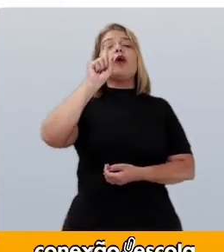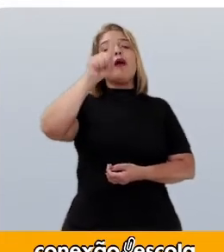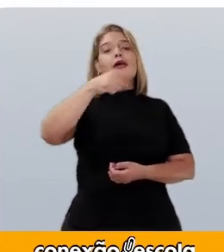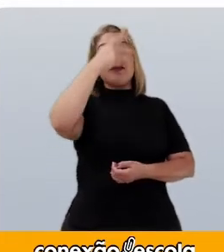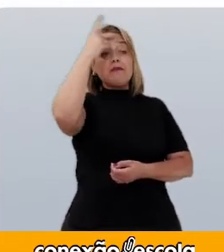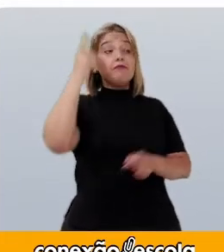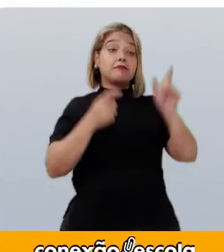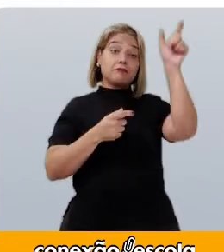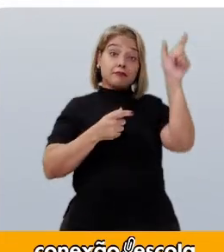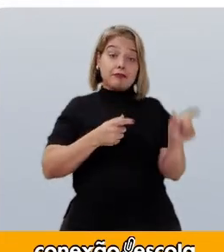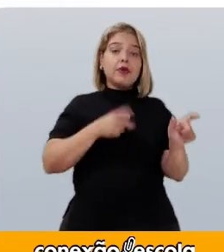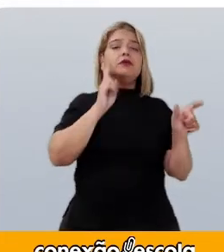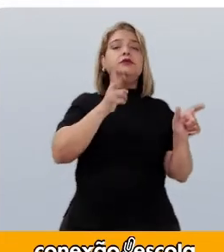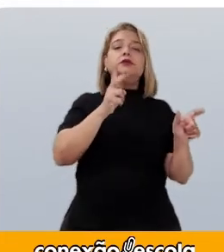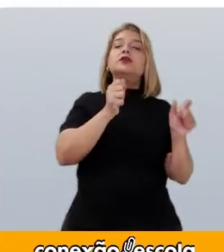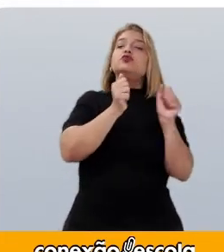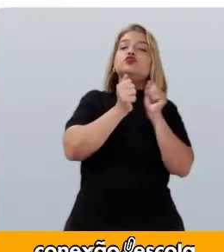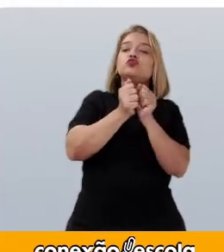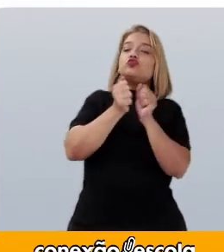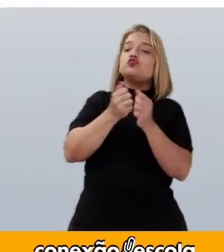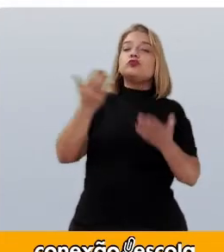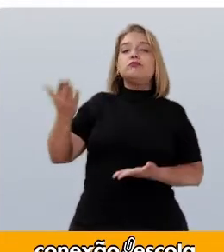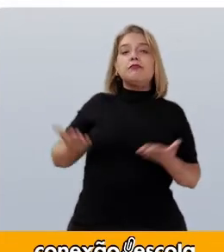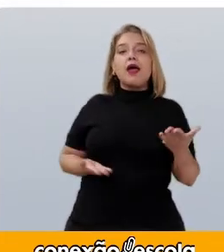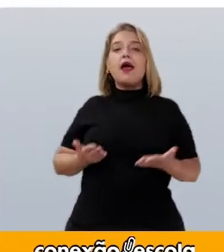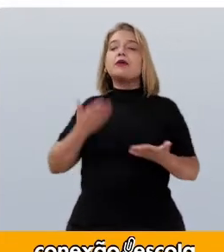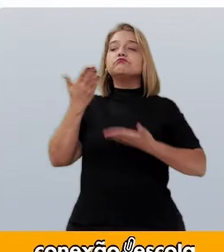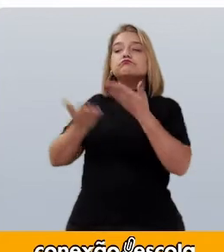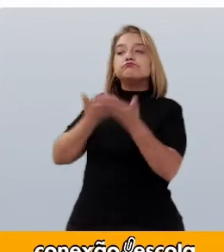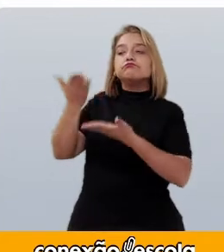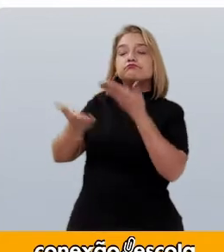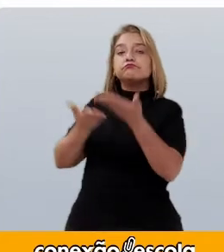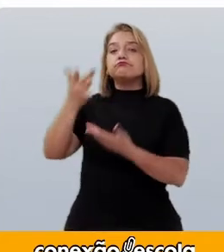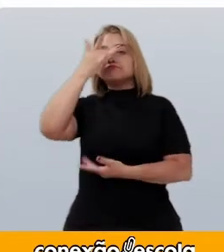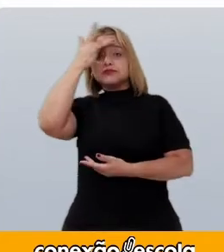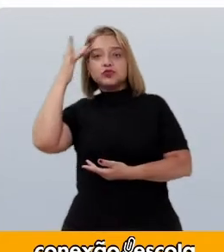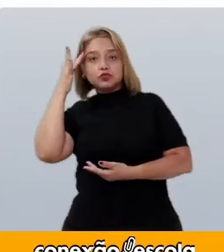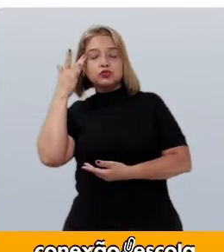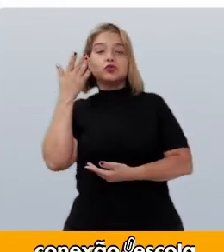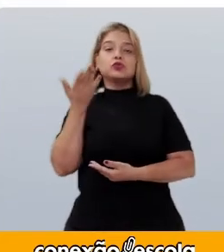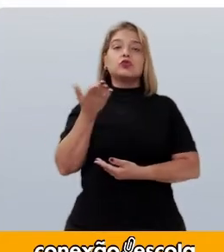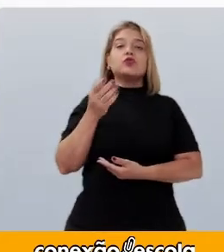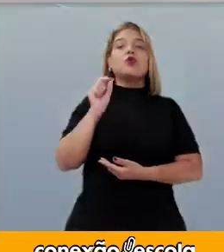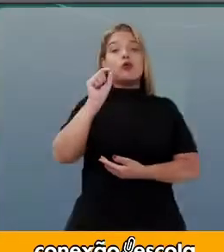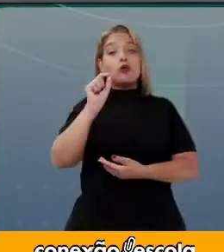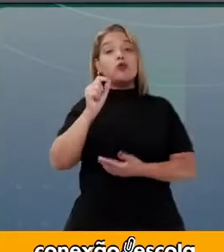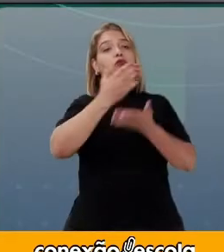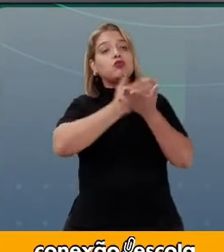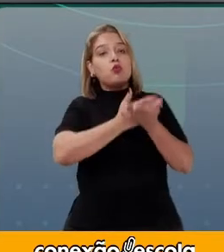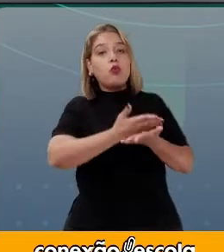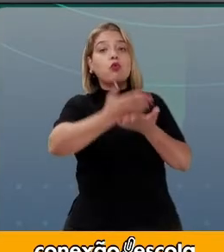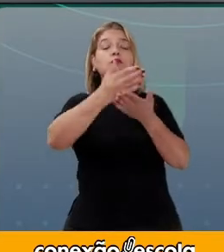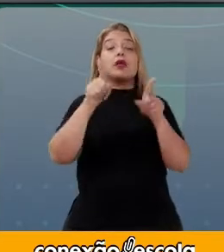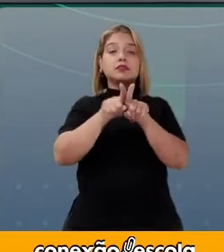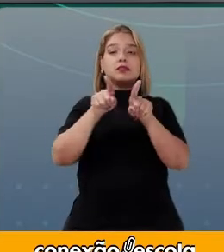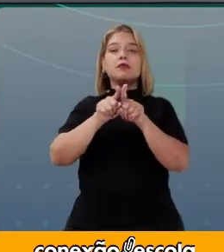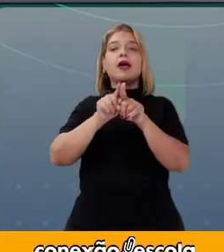Para prestar-lhes certo serviço E iniciar-se na carreira das armas